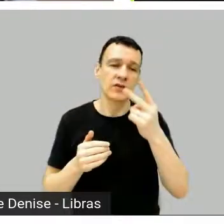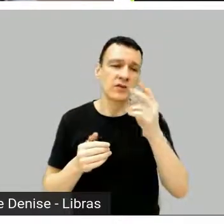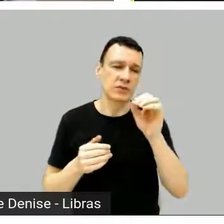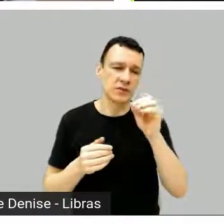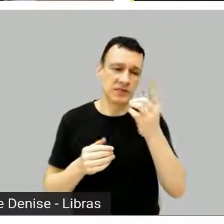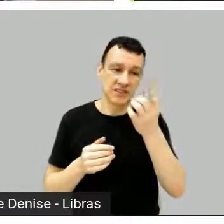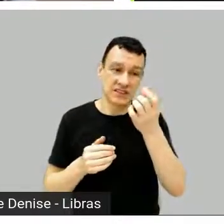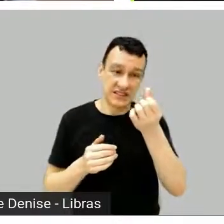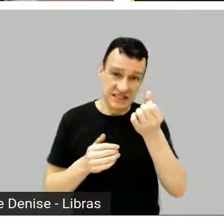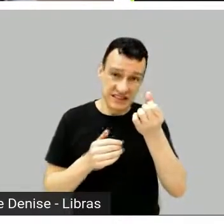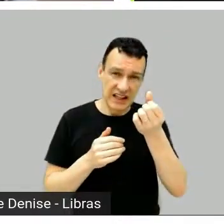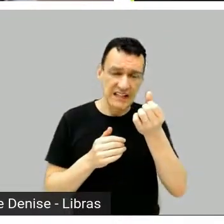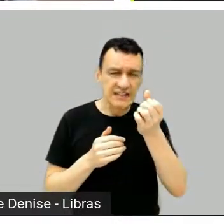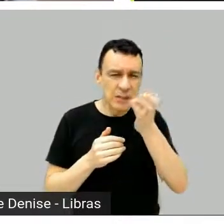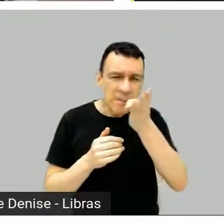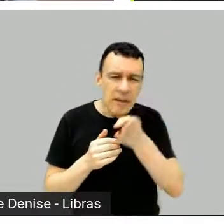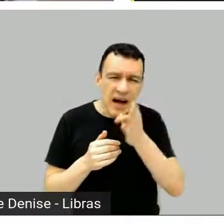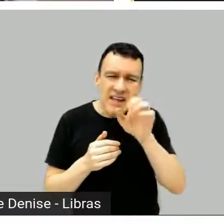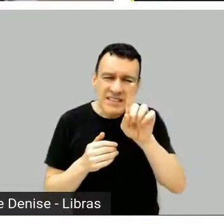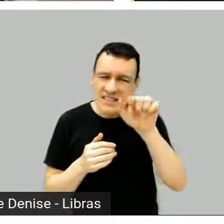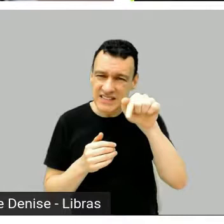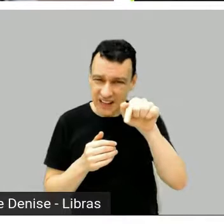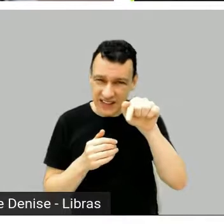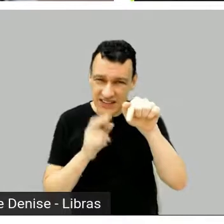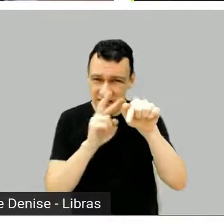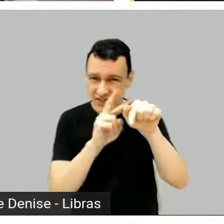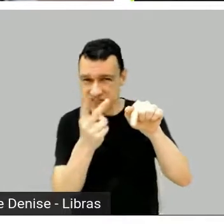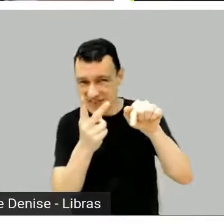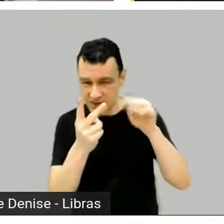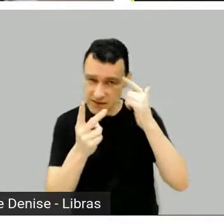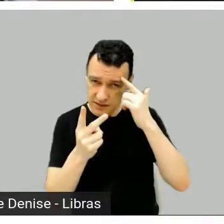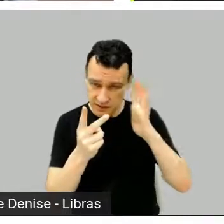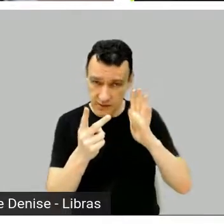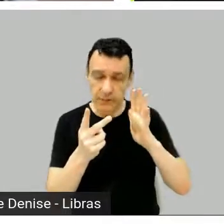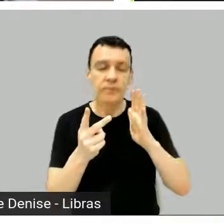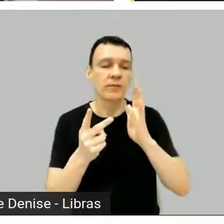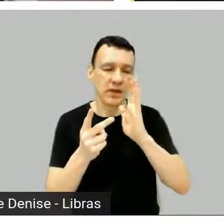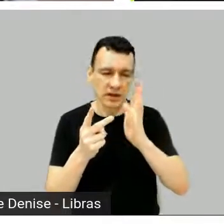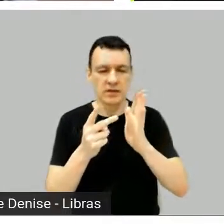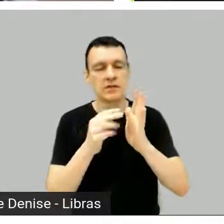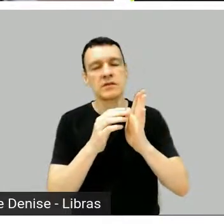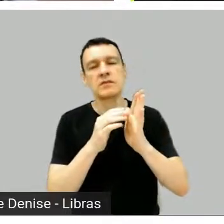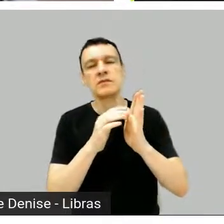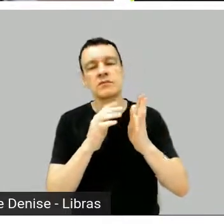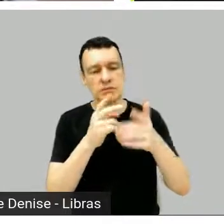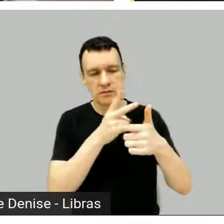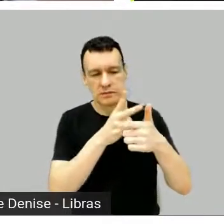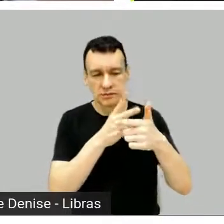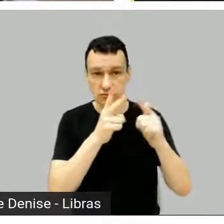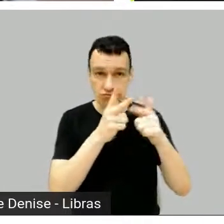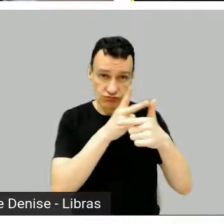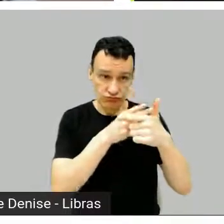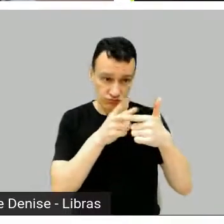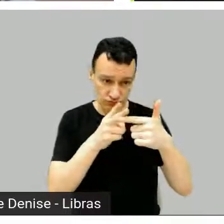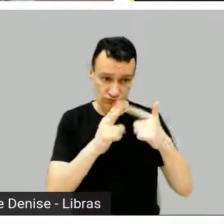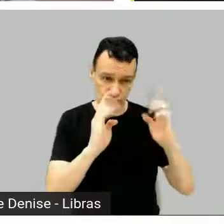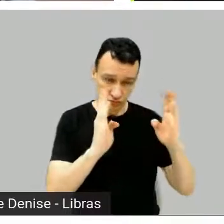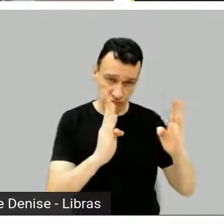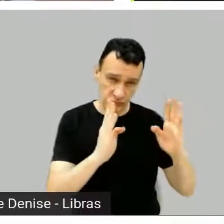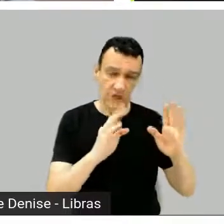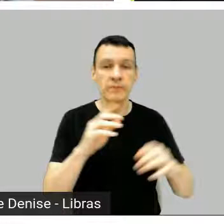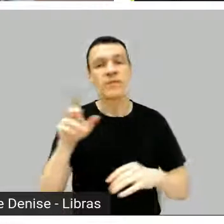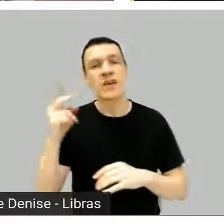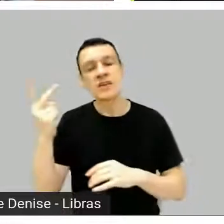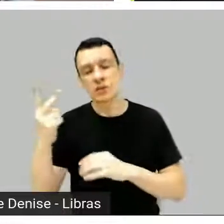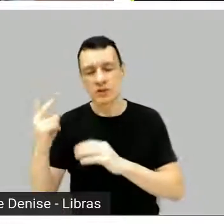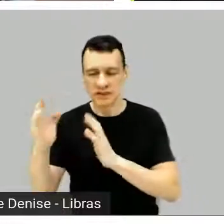e a segunda foi 2018, 2019, se eu não me engano, se eu não estou